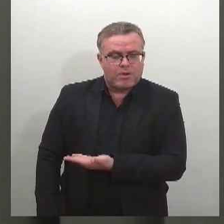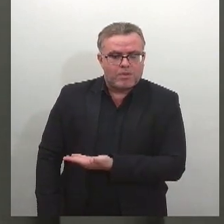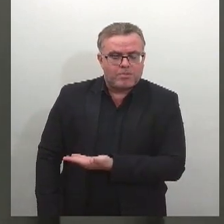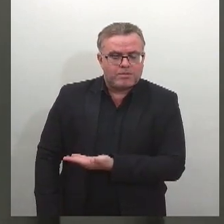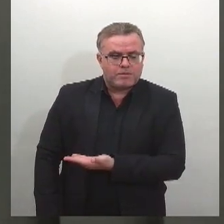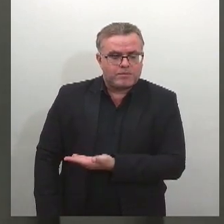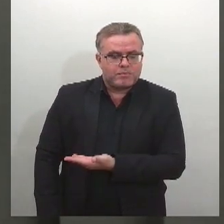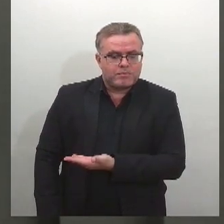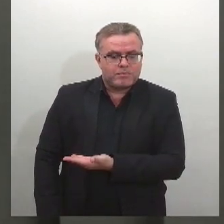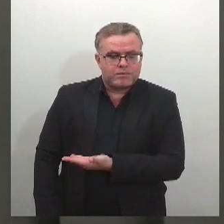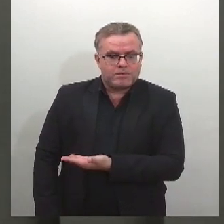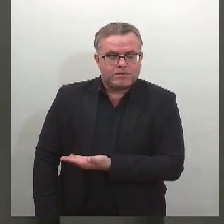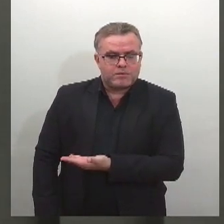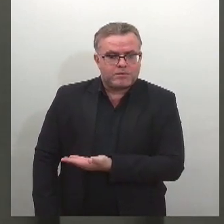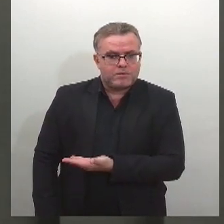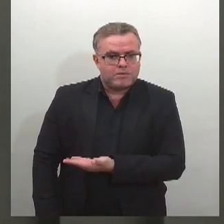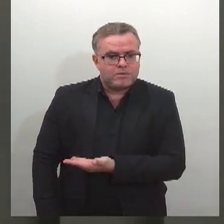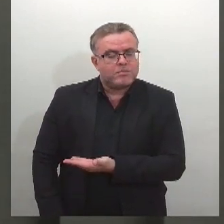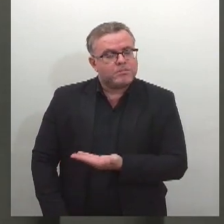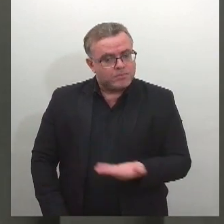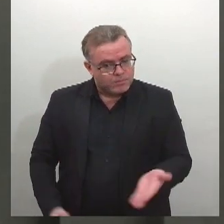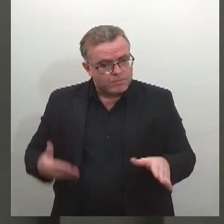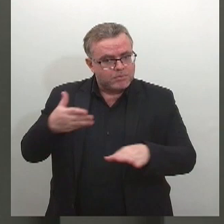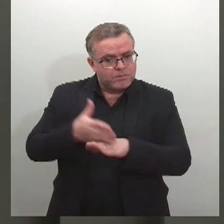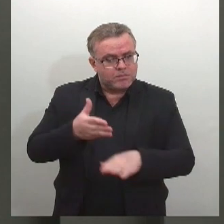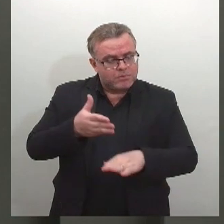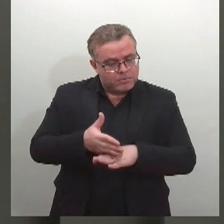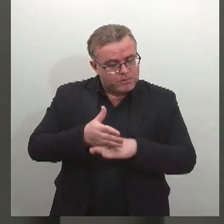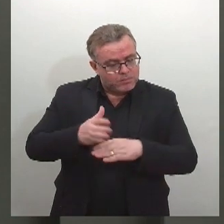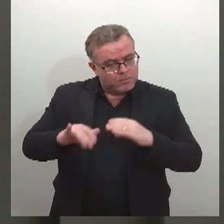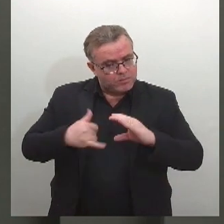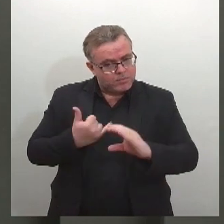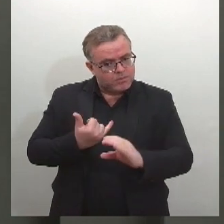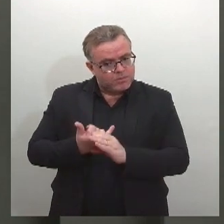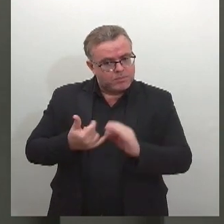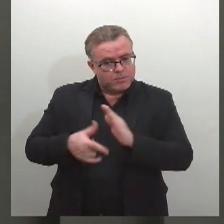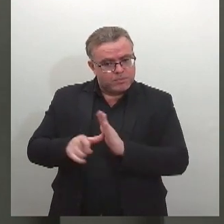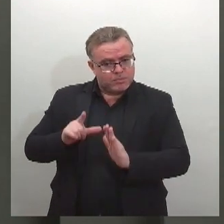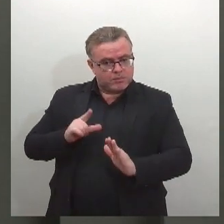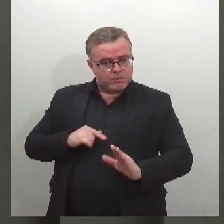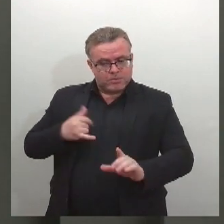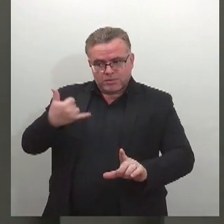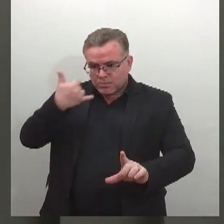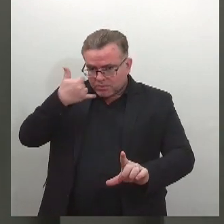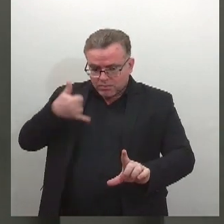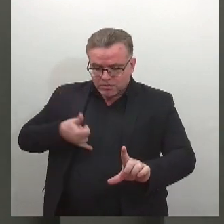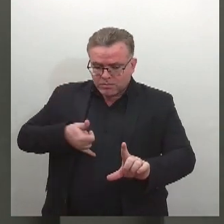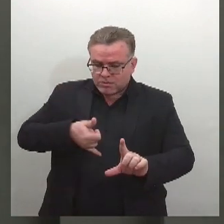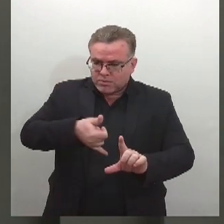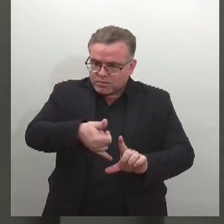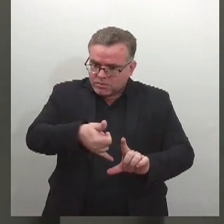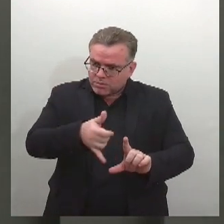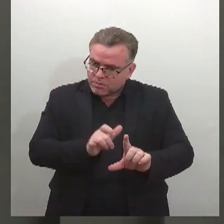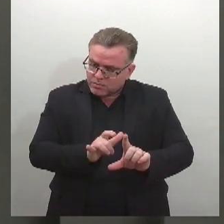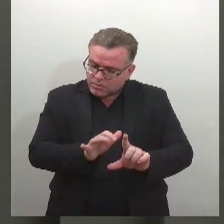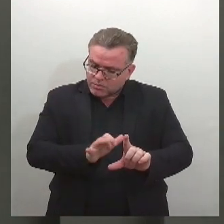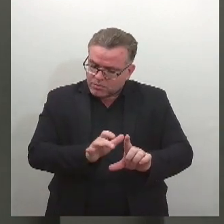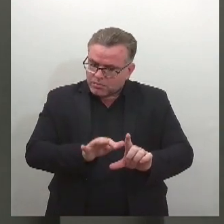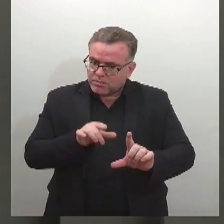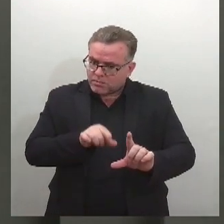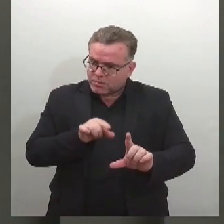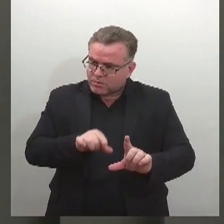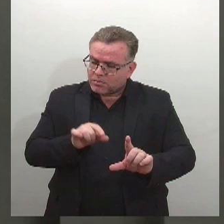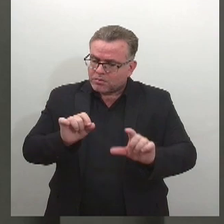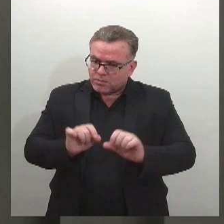arroba TVAlese. E para acessar o nosso canal no YouTube, é só posicionar a câmera do seu celular no QR Code aqui na tela e você